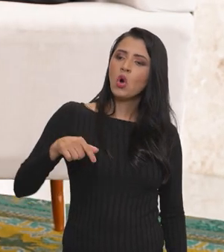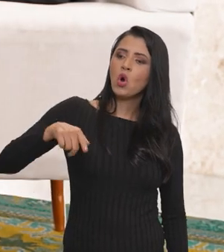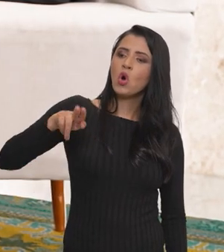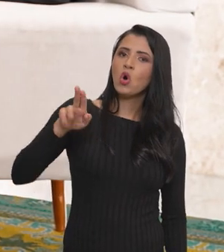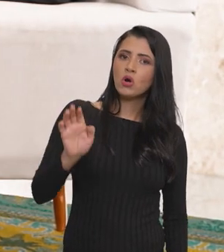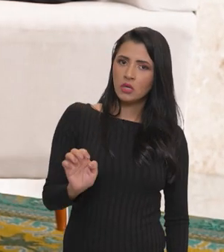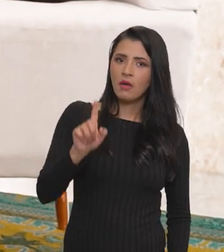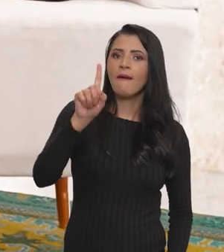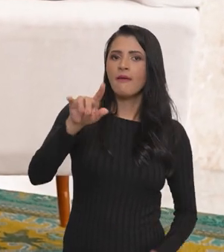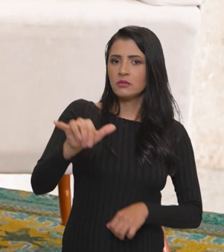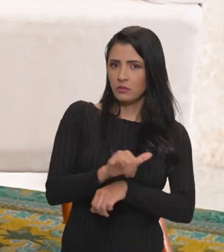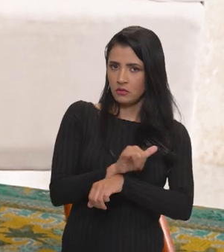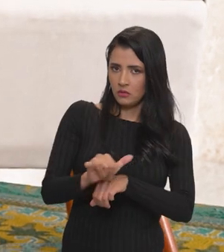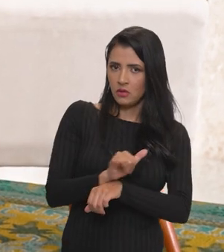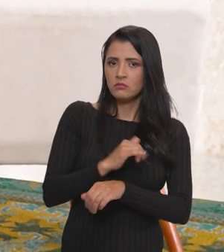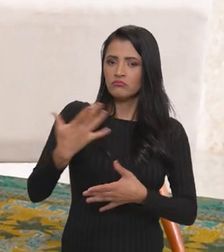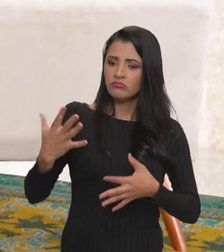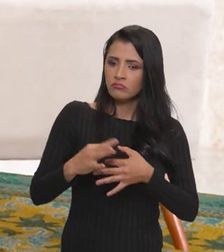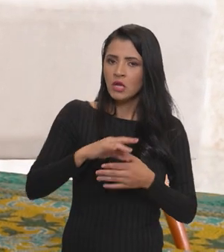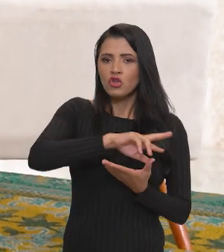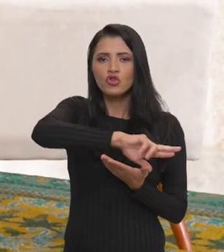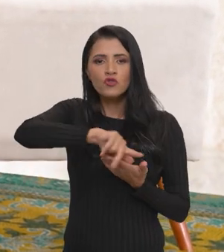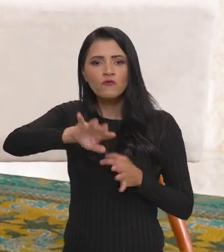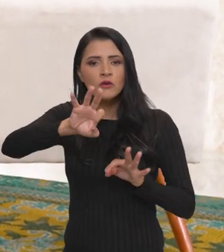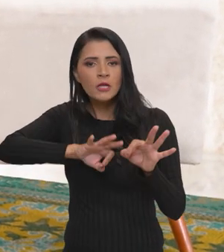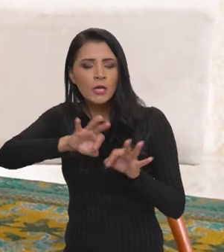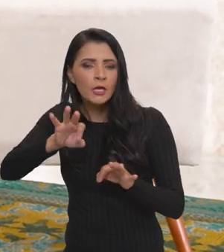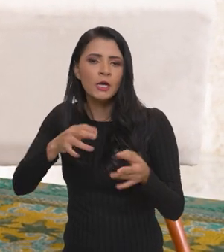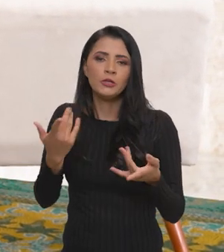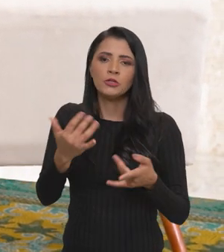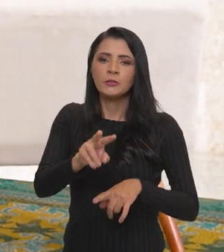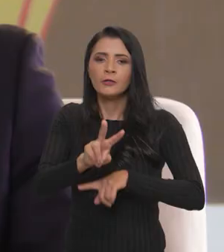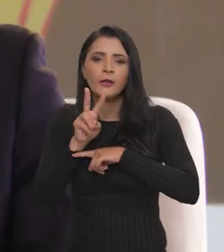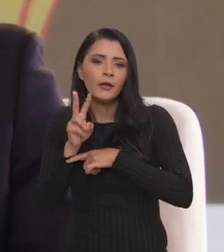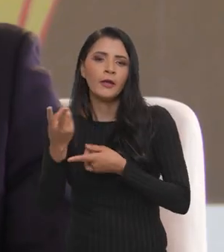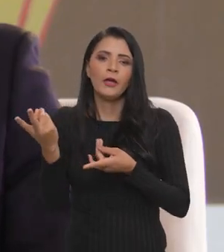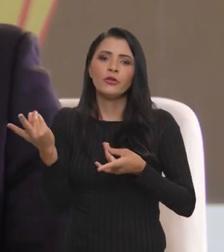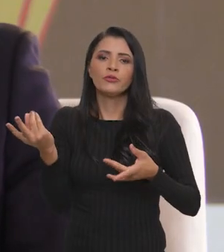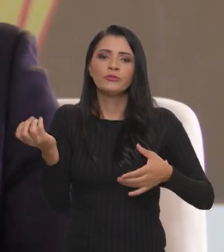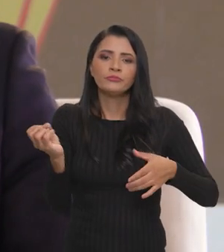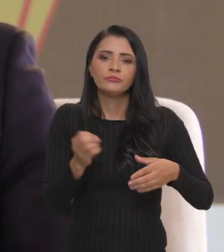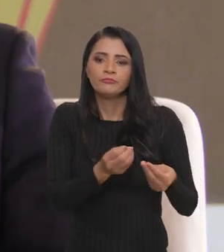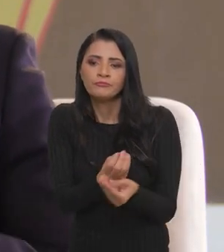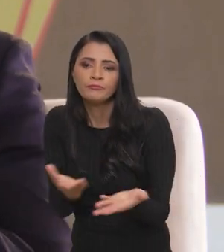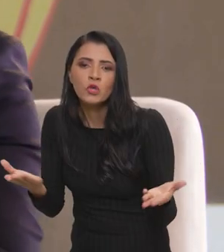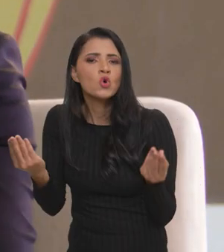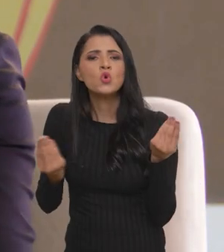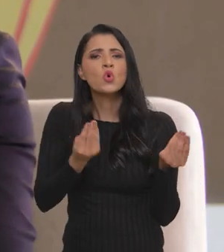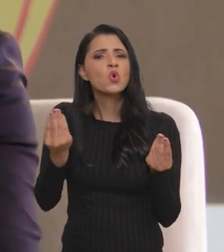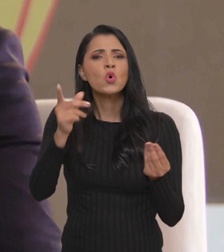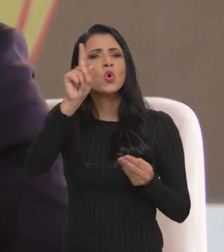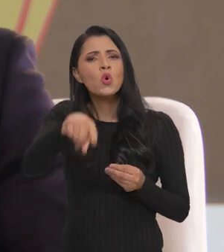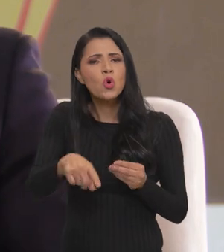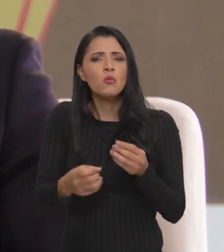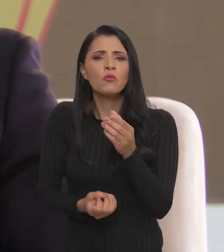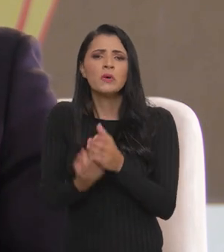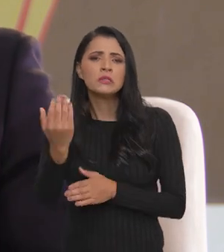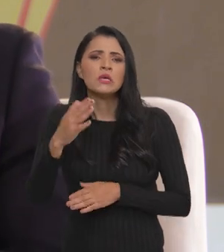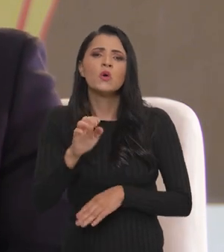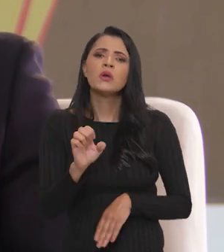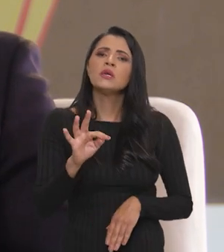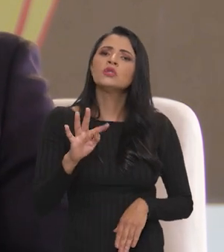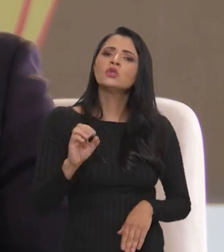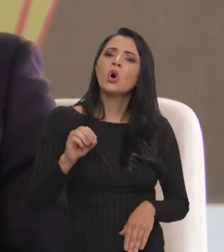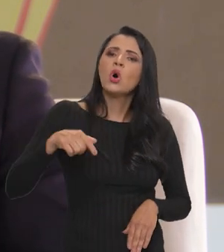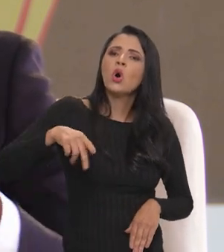estratégica, está ligada aí a esses diferentes planos, oferta, crédito, abastecimento. Como é que entra a questão da